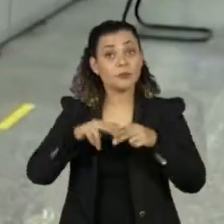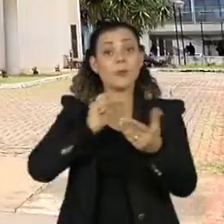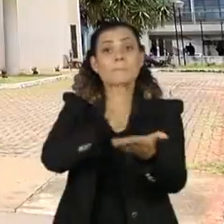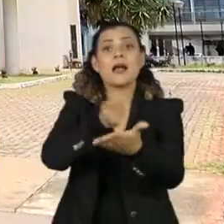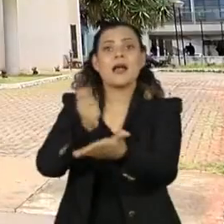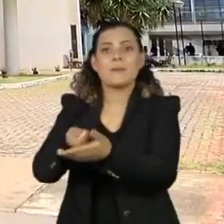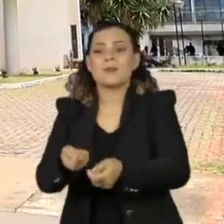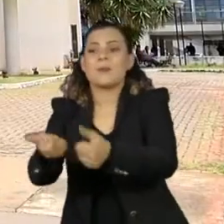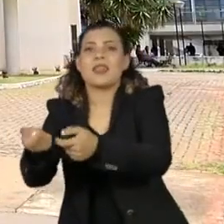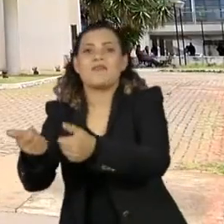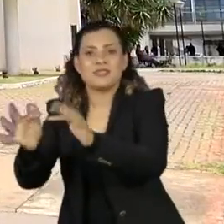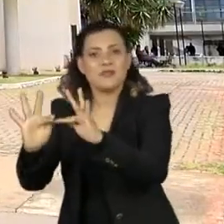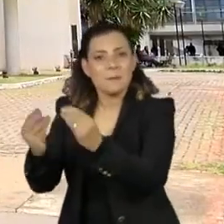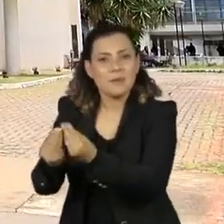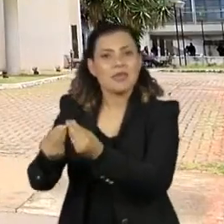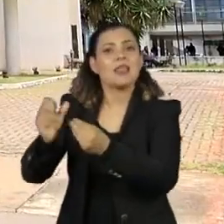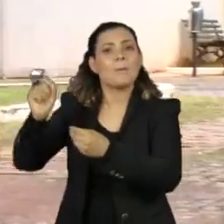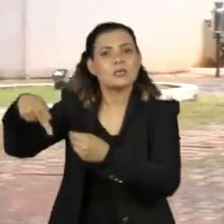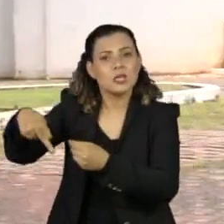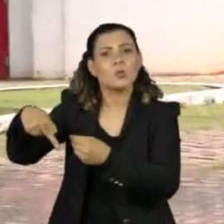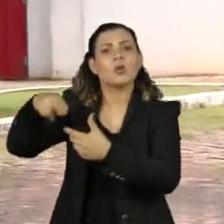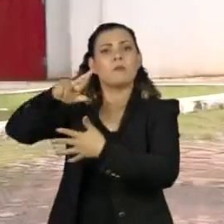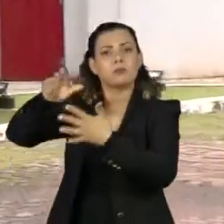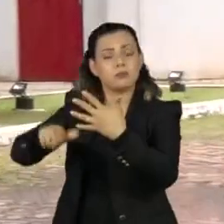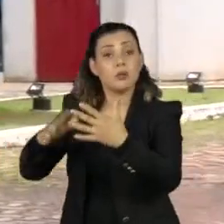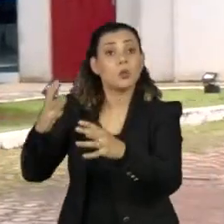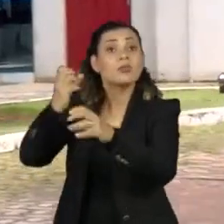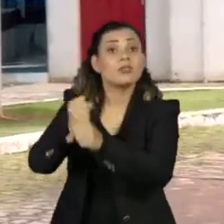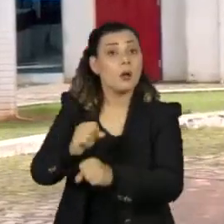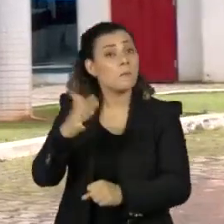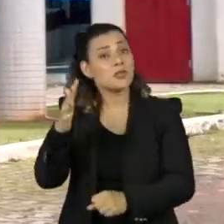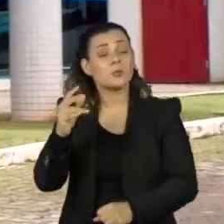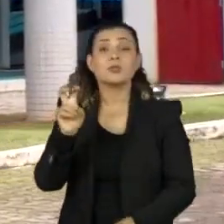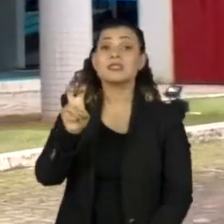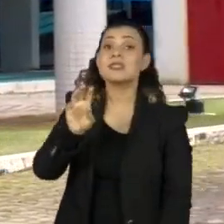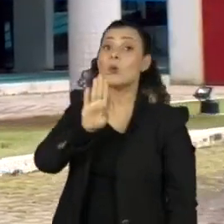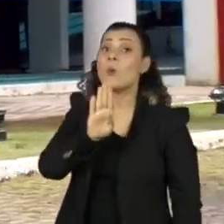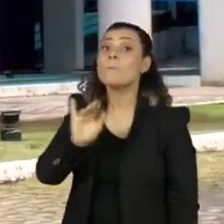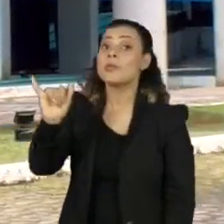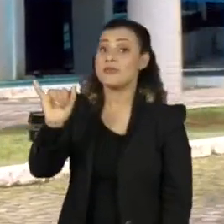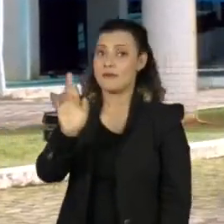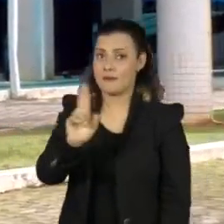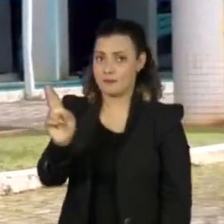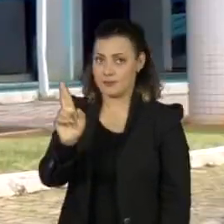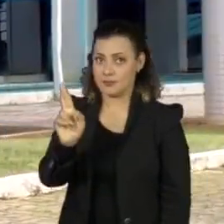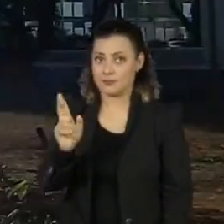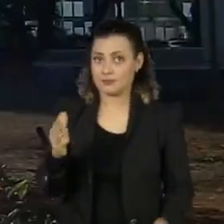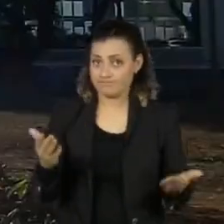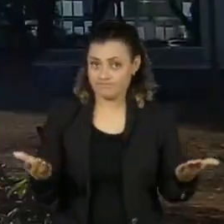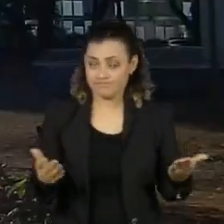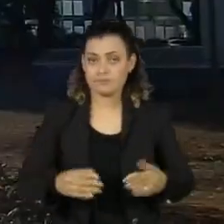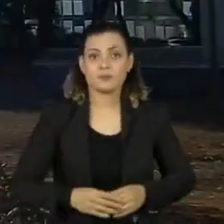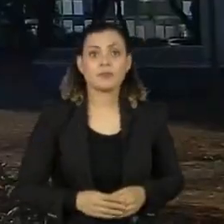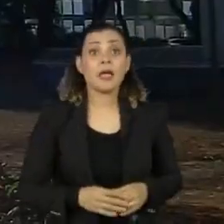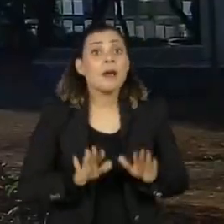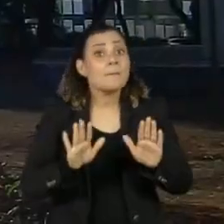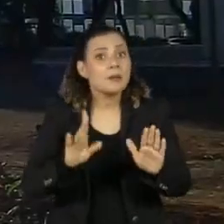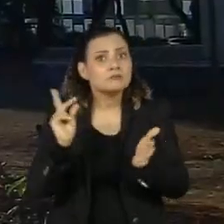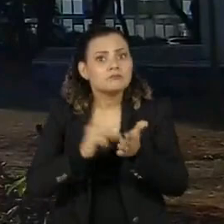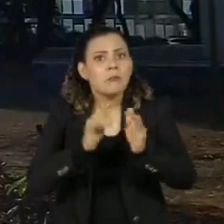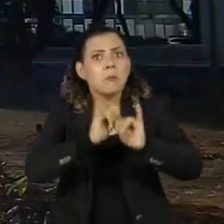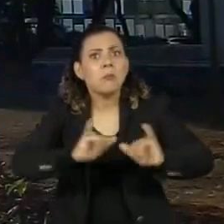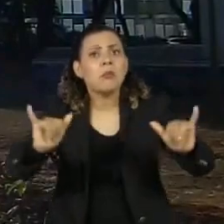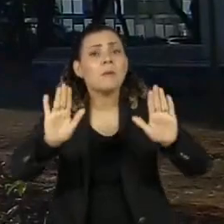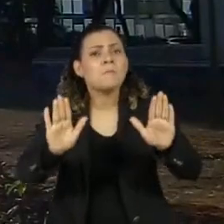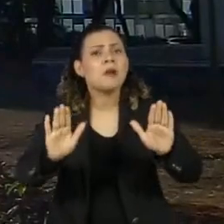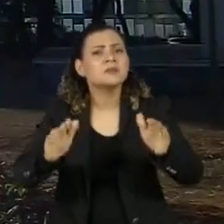pagamentos de benefícios da Previdência Social, no valor de pouco mais de R 5 bilhões. Apesar do anúncio,